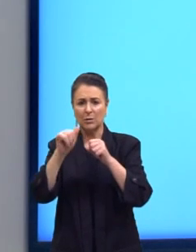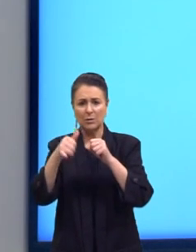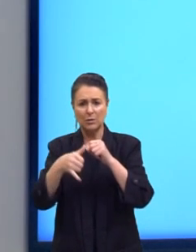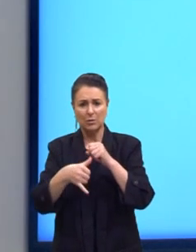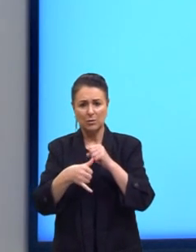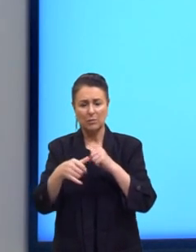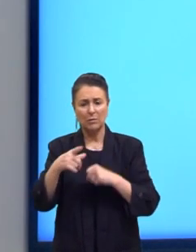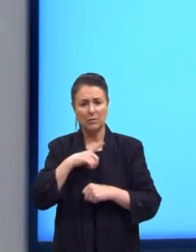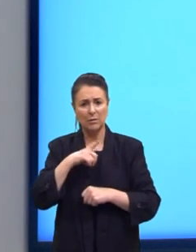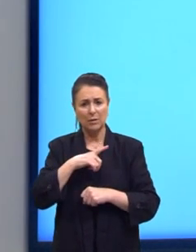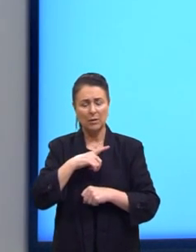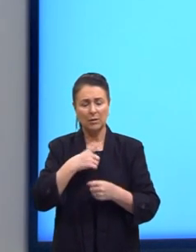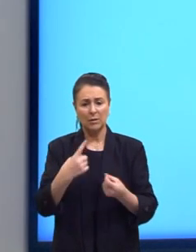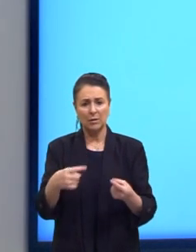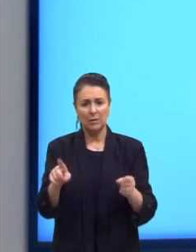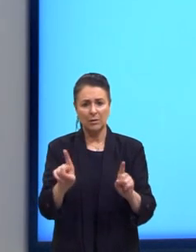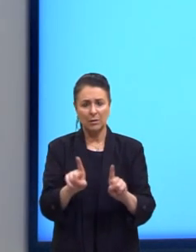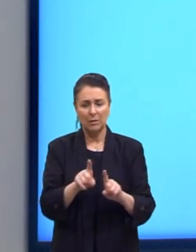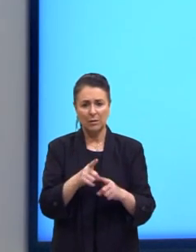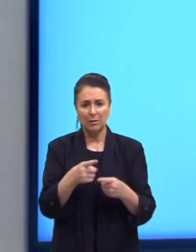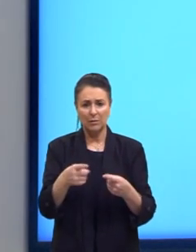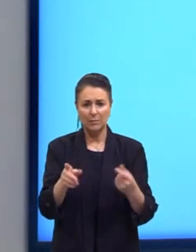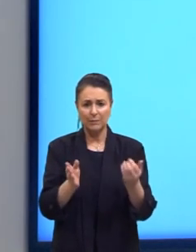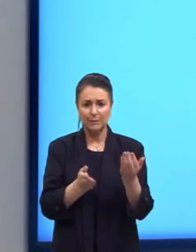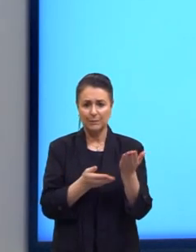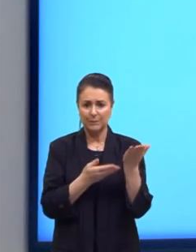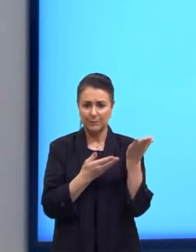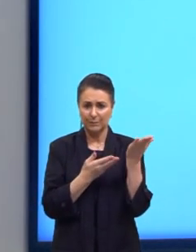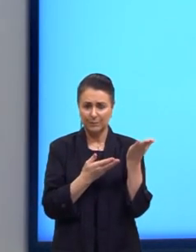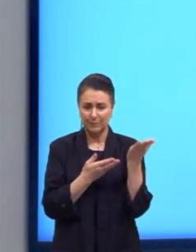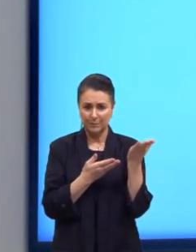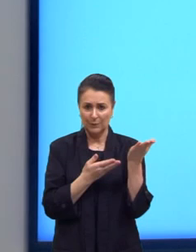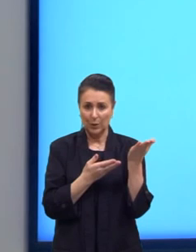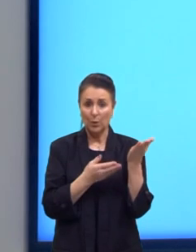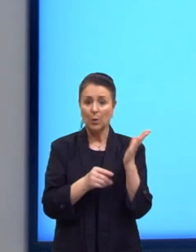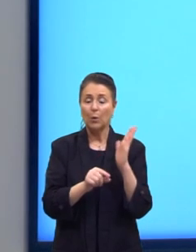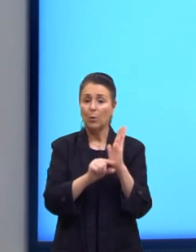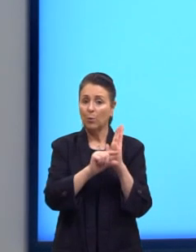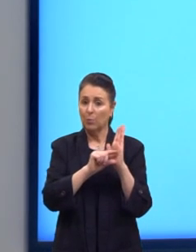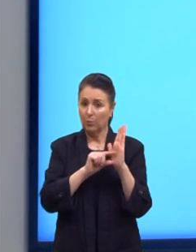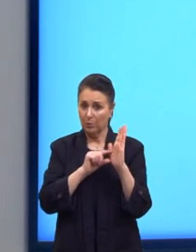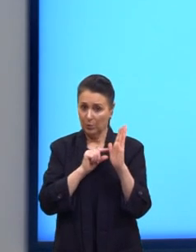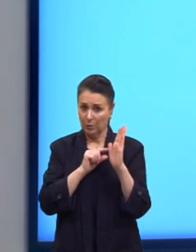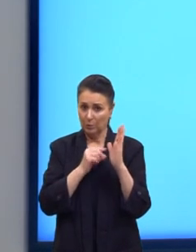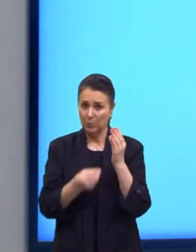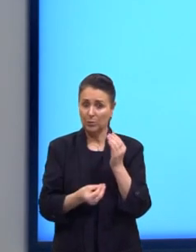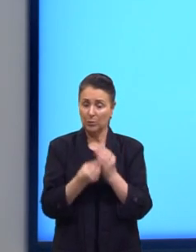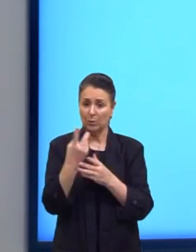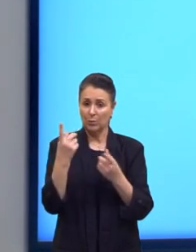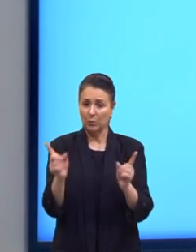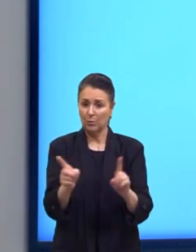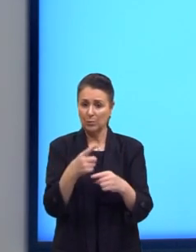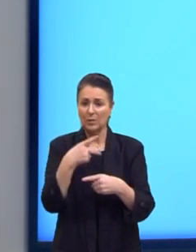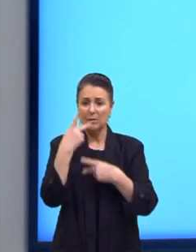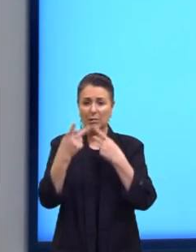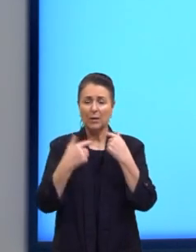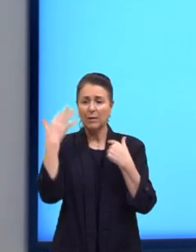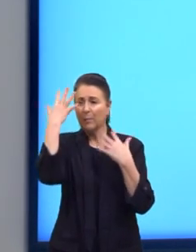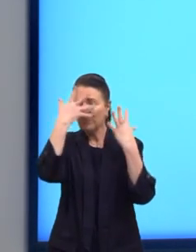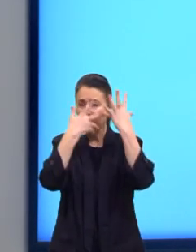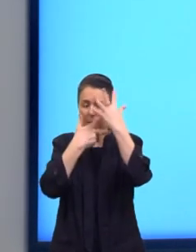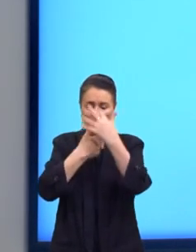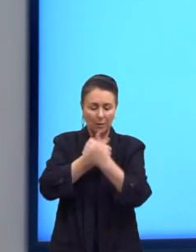tenho nessa música. O Luz Armstrong, ele falou da beleza do nosso mundo, Como nós